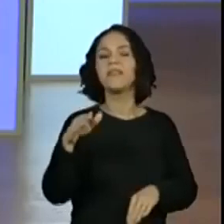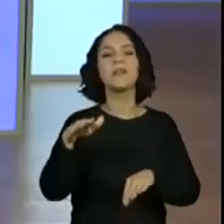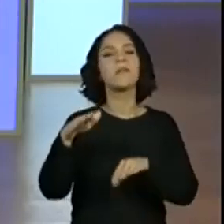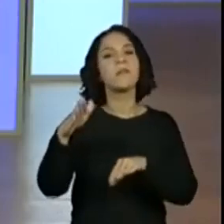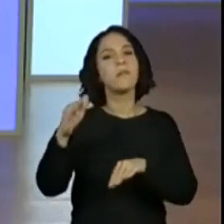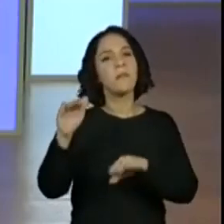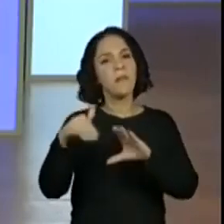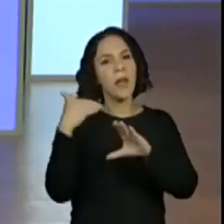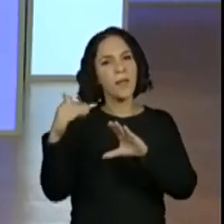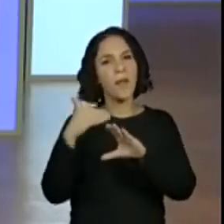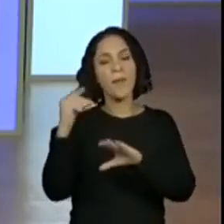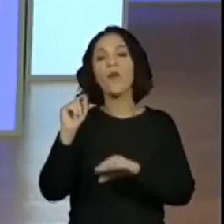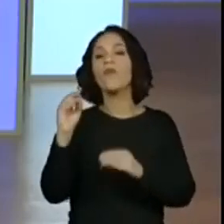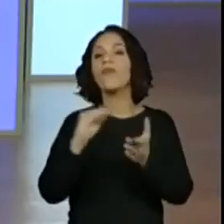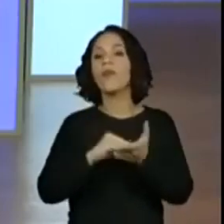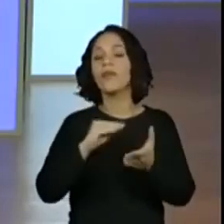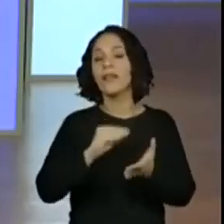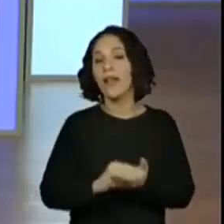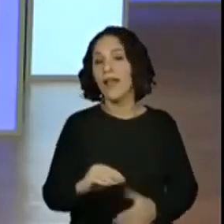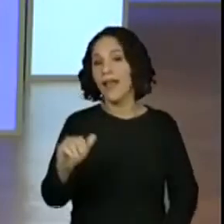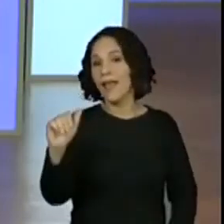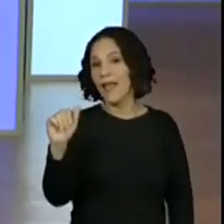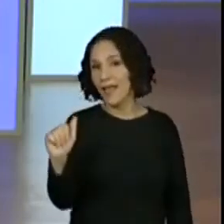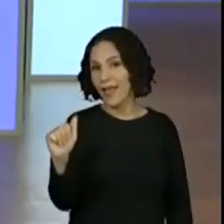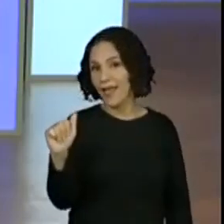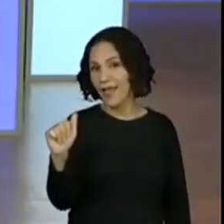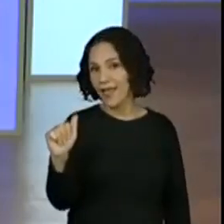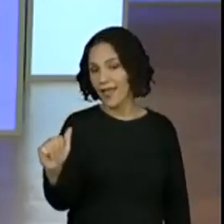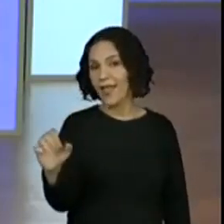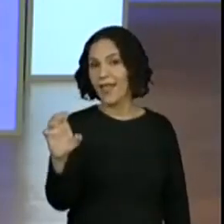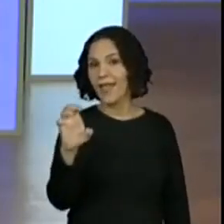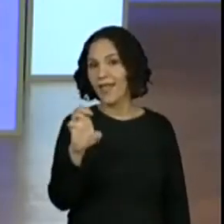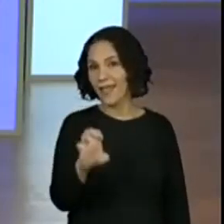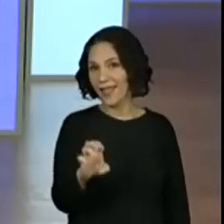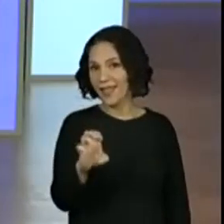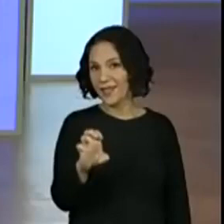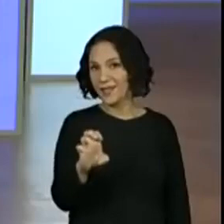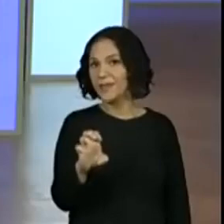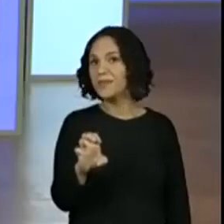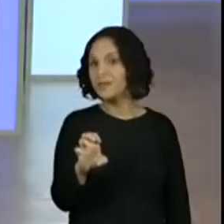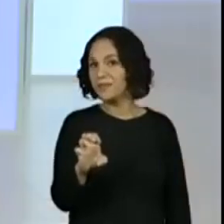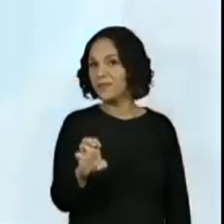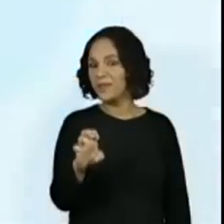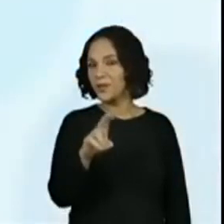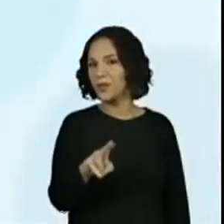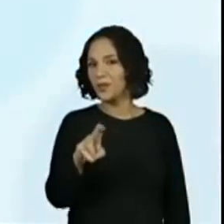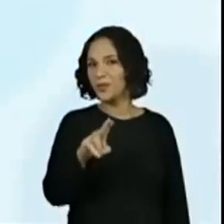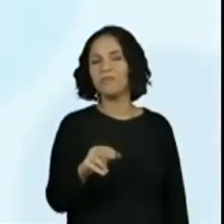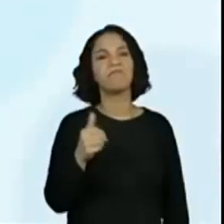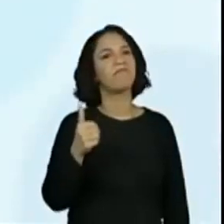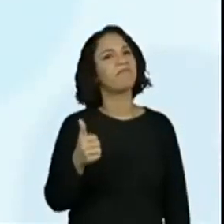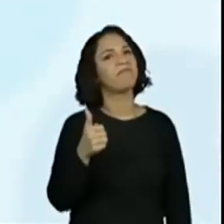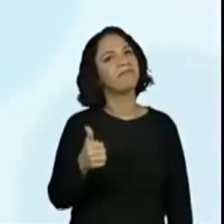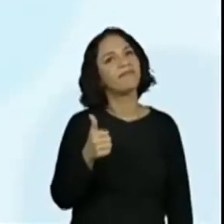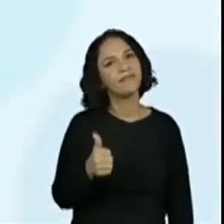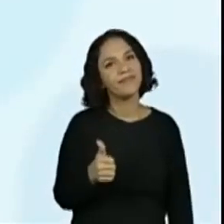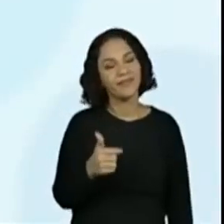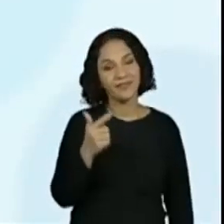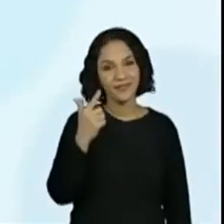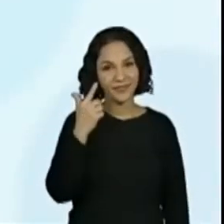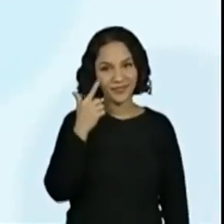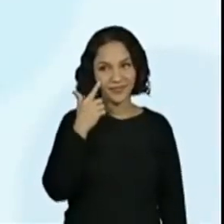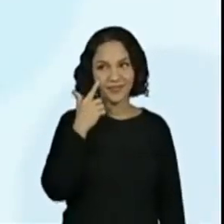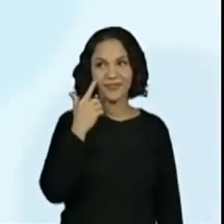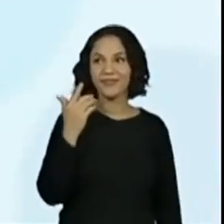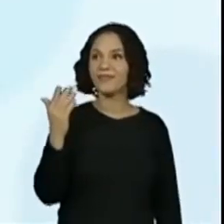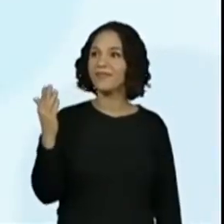colocar o A e a gente pode aproveitar o E que o nosso amiguinho ali usou. Ah, então vamos colocar aqui? Qualquer coisa